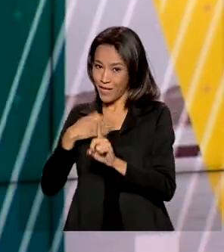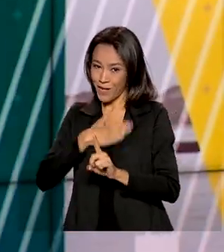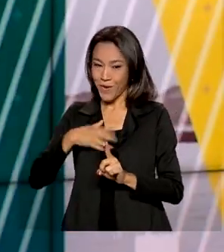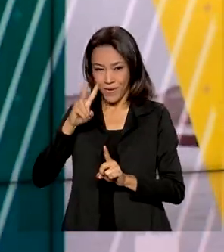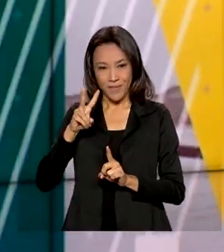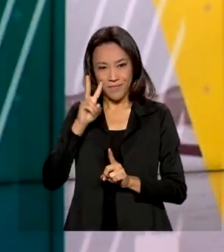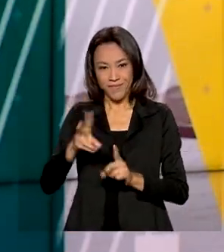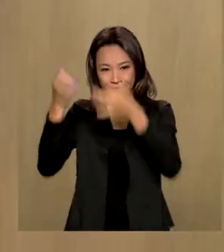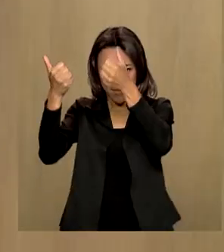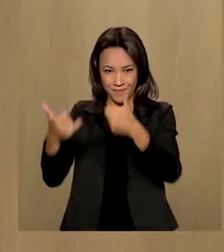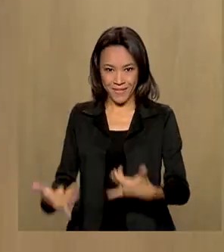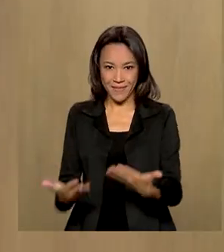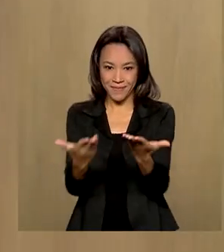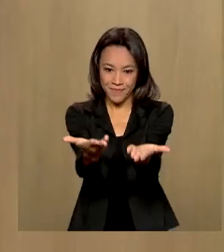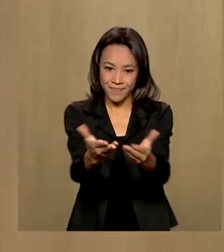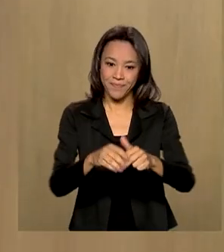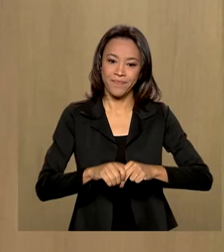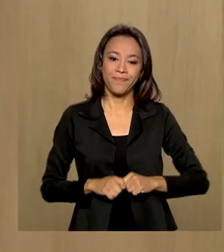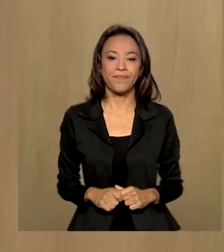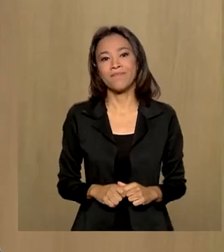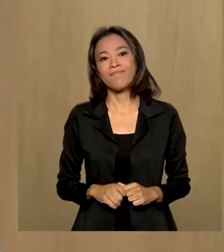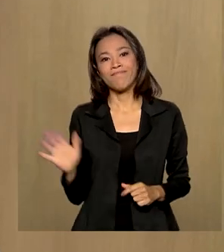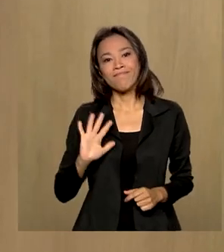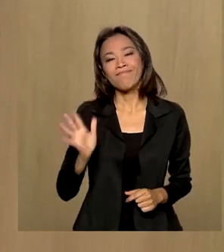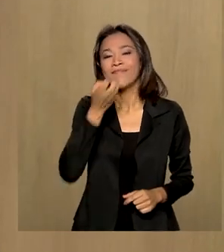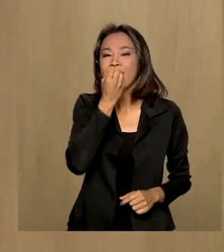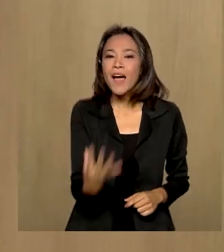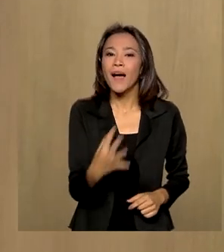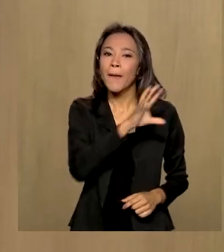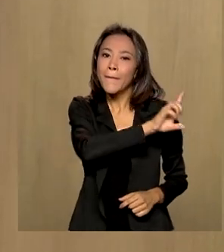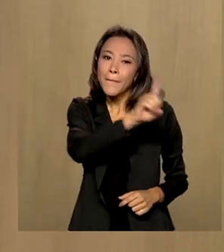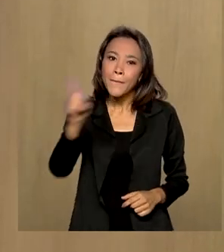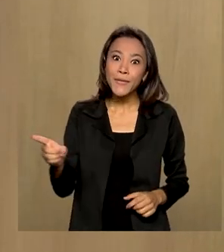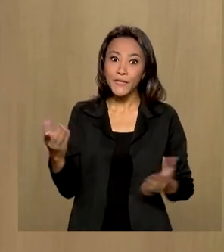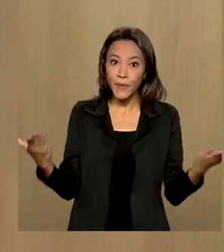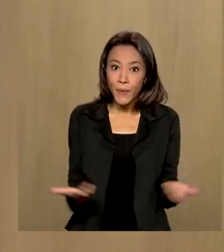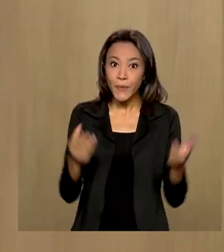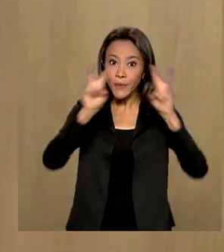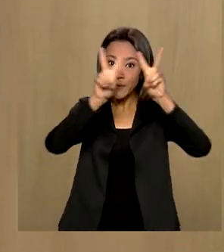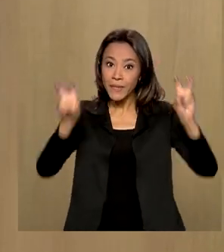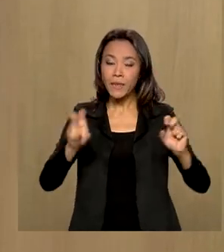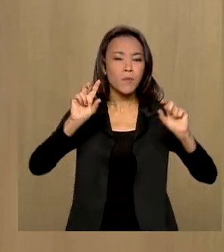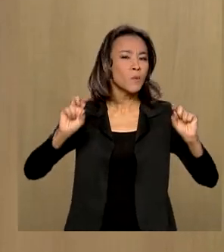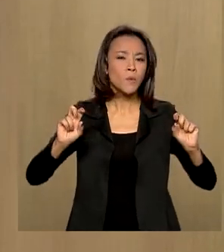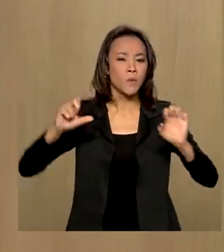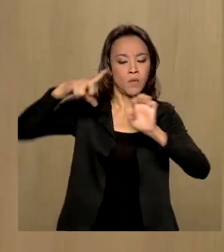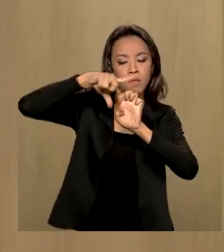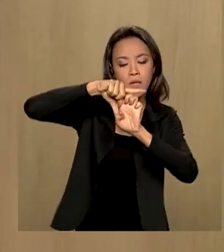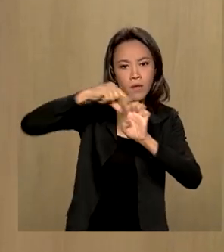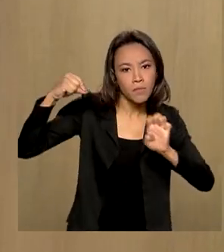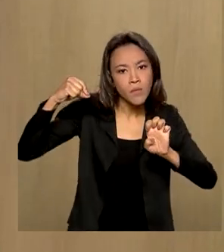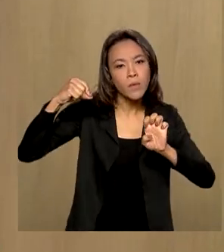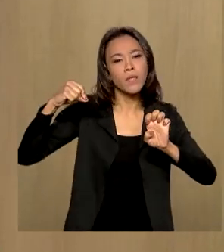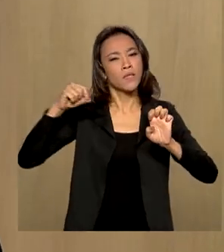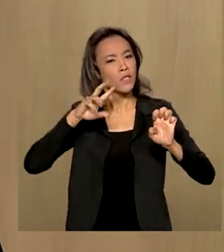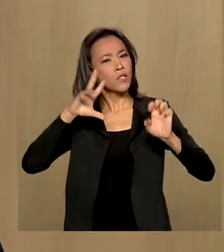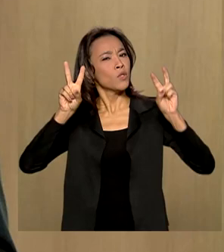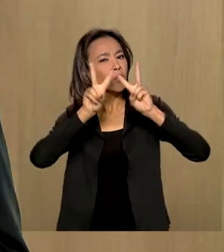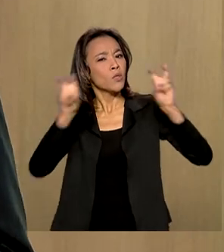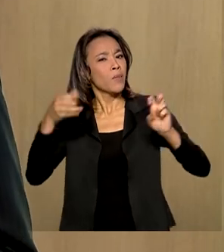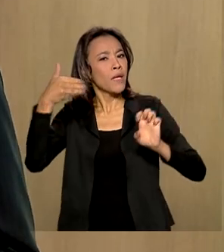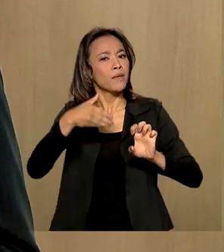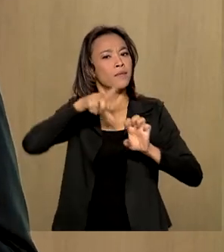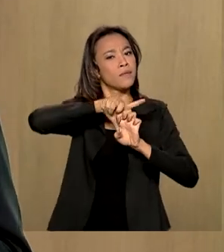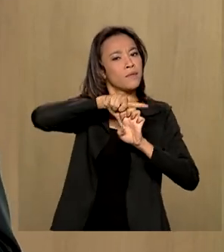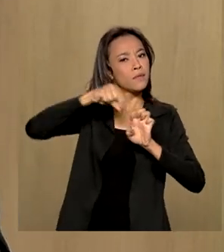Caldas. Bom dia, bom dia a todos. Hoje o nosso tema é o empreendedorismo. E para tratar desse tema, nós trouxemos